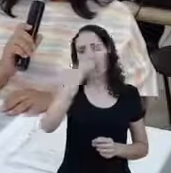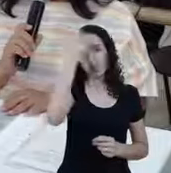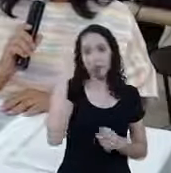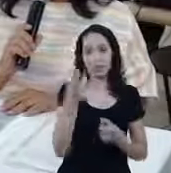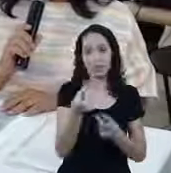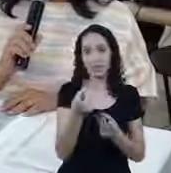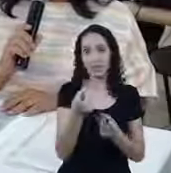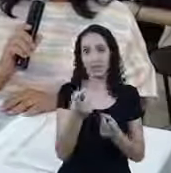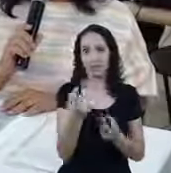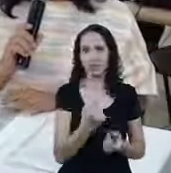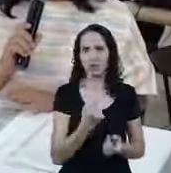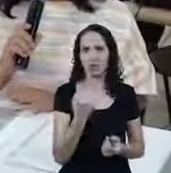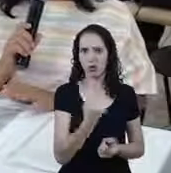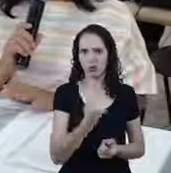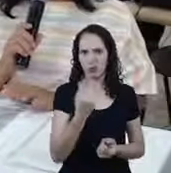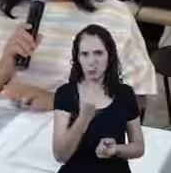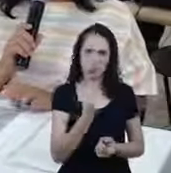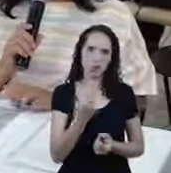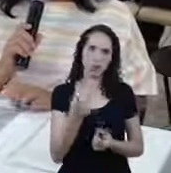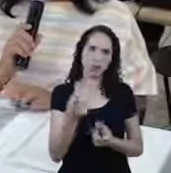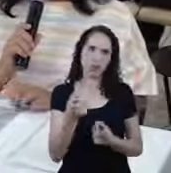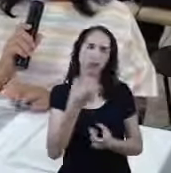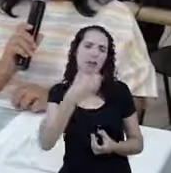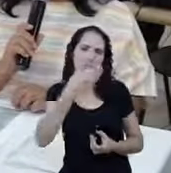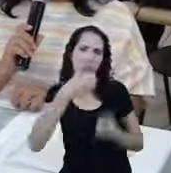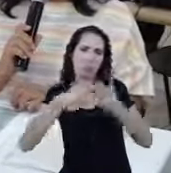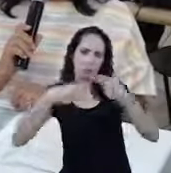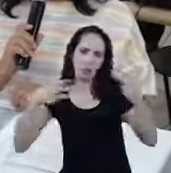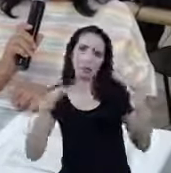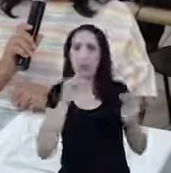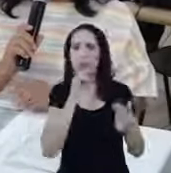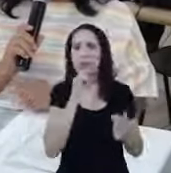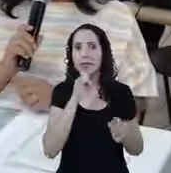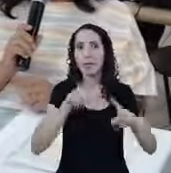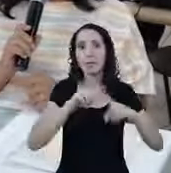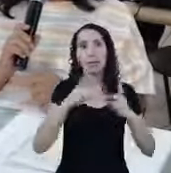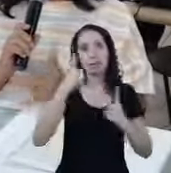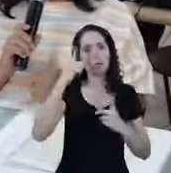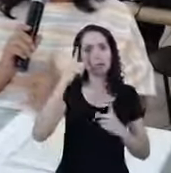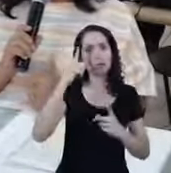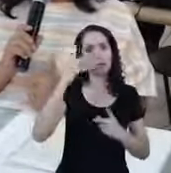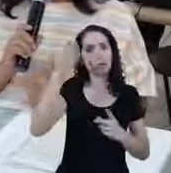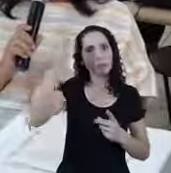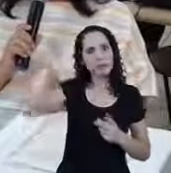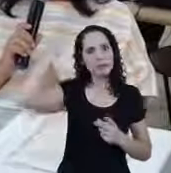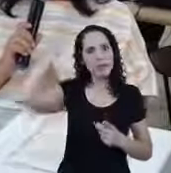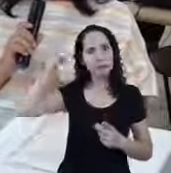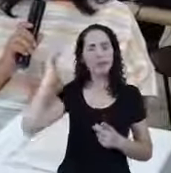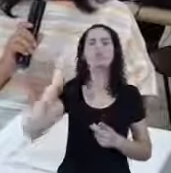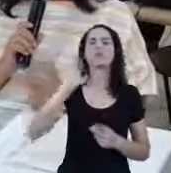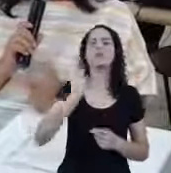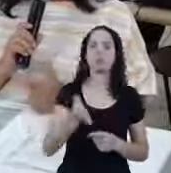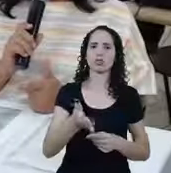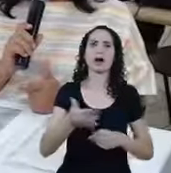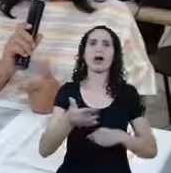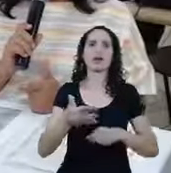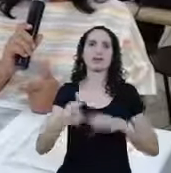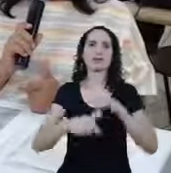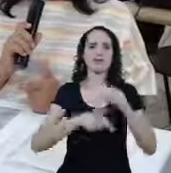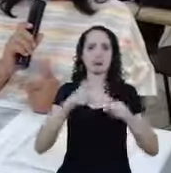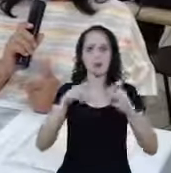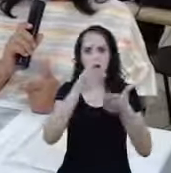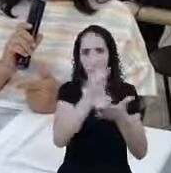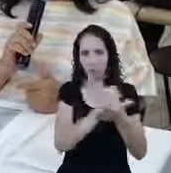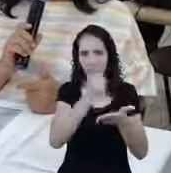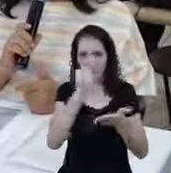trabalha ali na esquina vendendo frutas Mas um dia ele foi um trabalhador Ele tem um cadastro